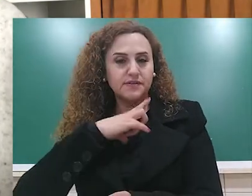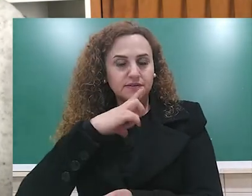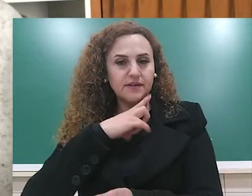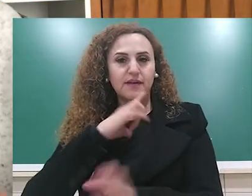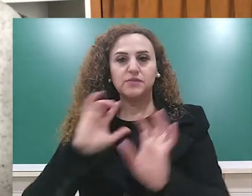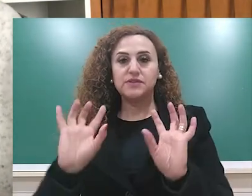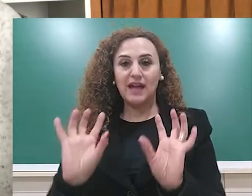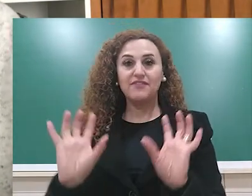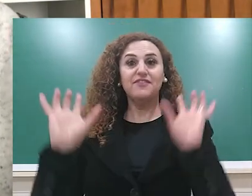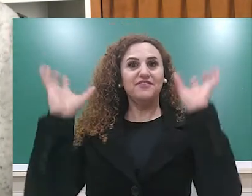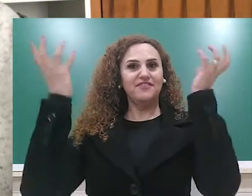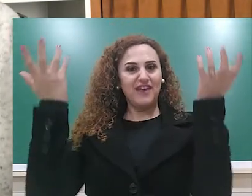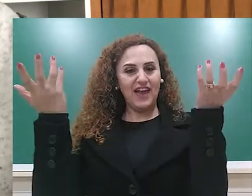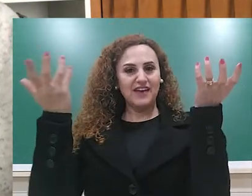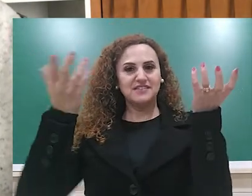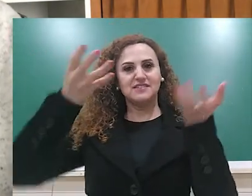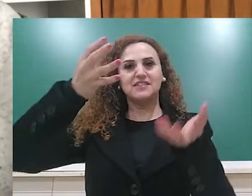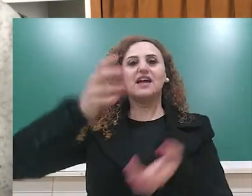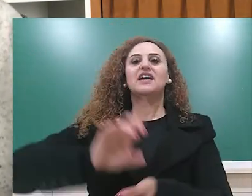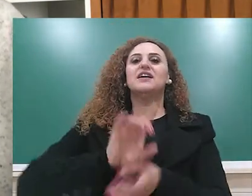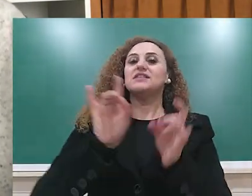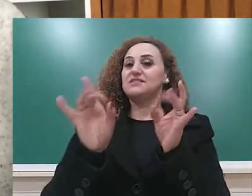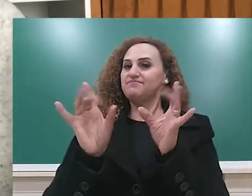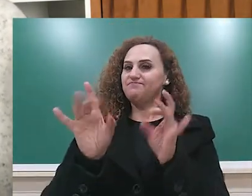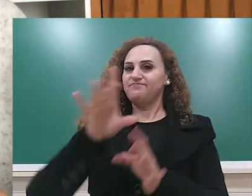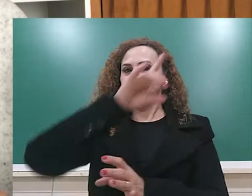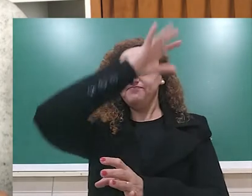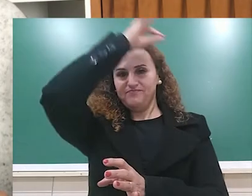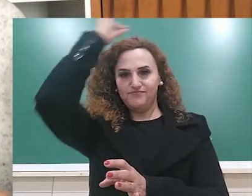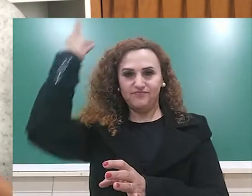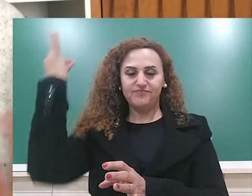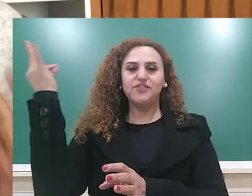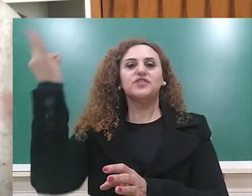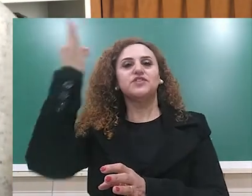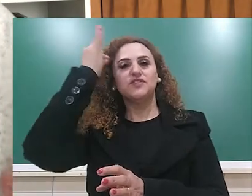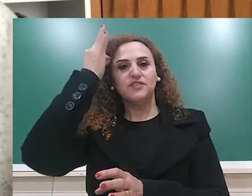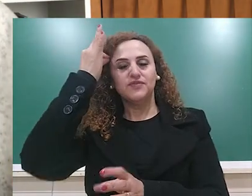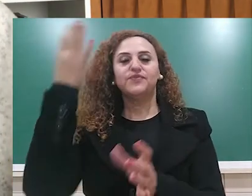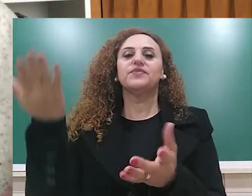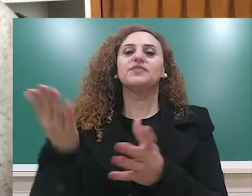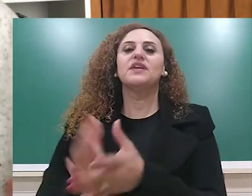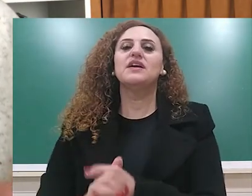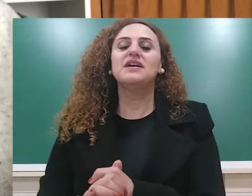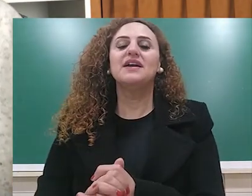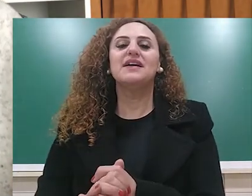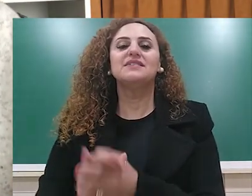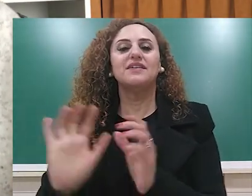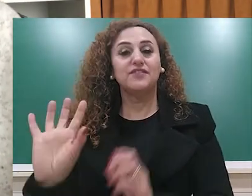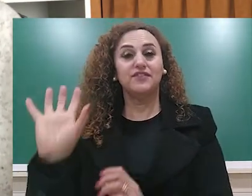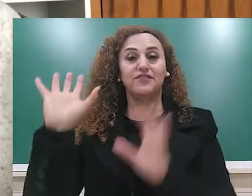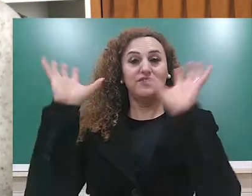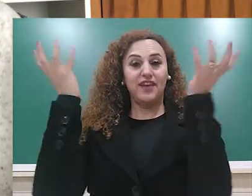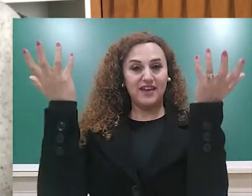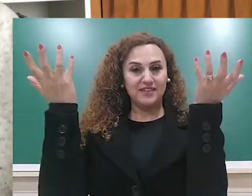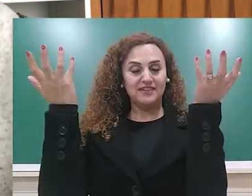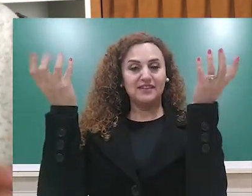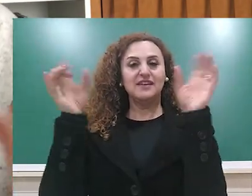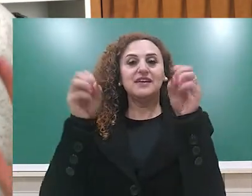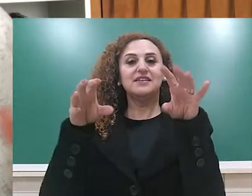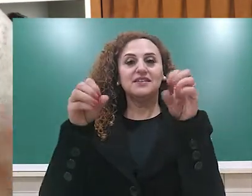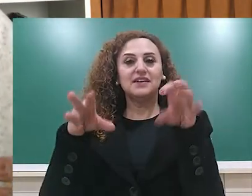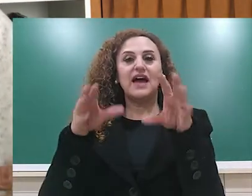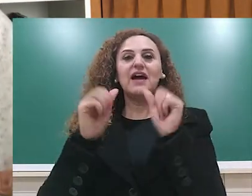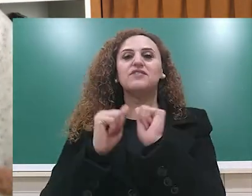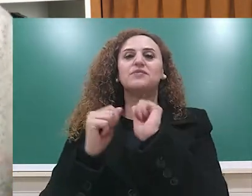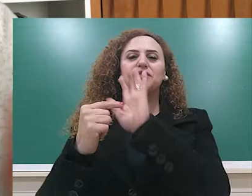a festa do dia de São Lourenço, do dia do santo, e nessa festa, então, essa peça encenada, ela vai trazer